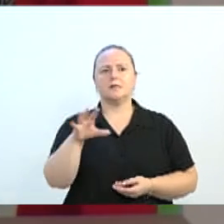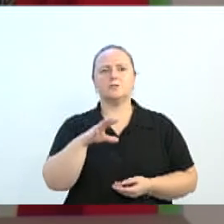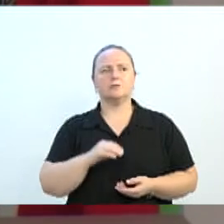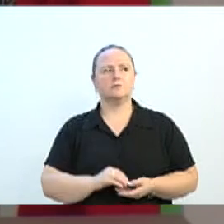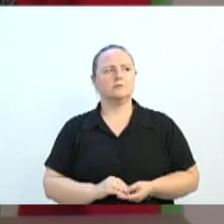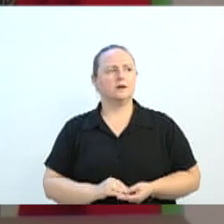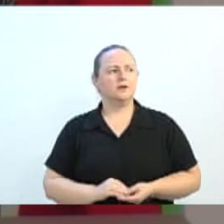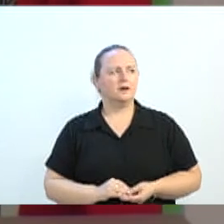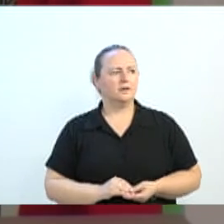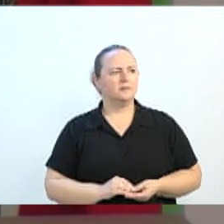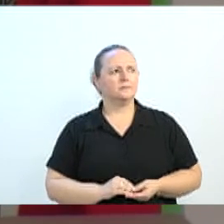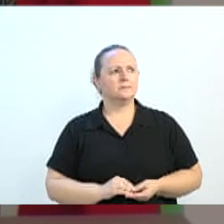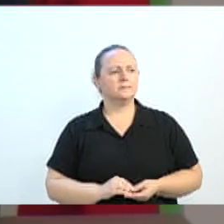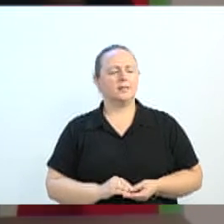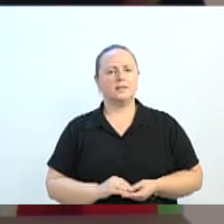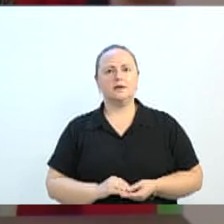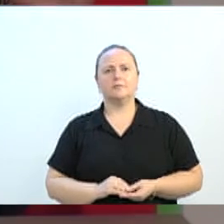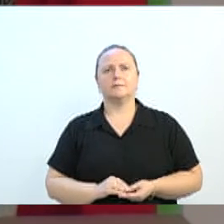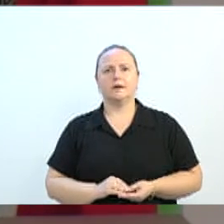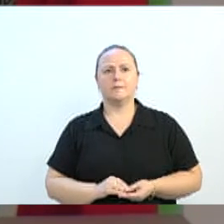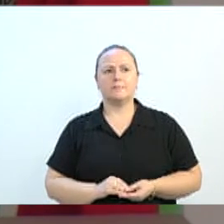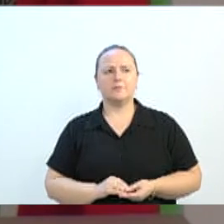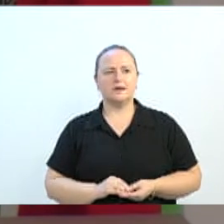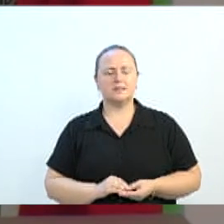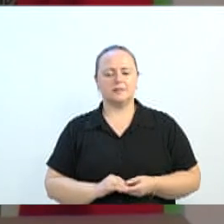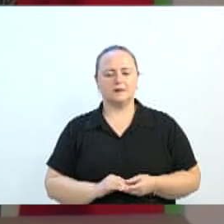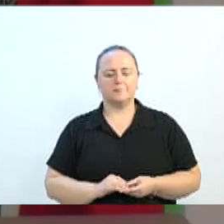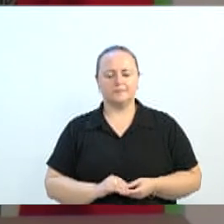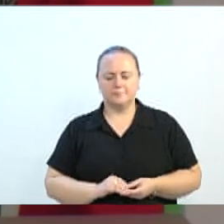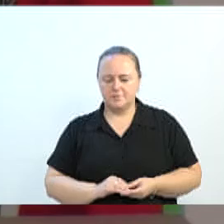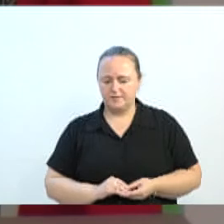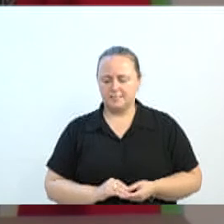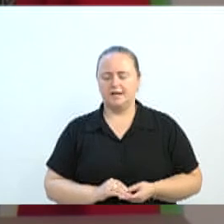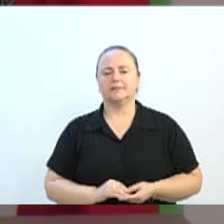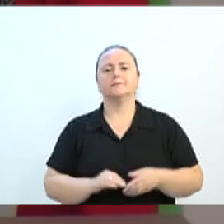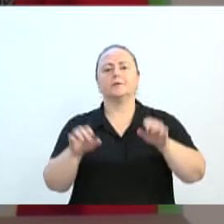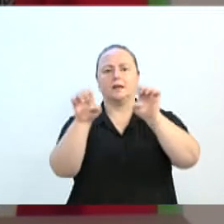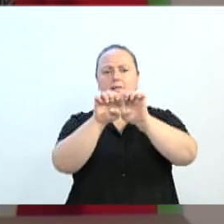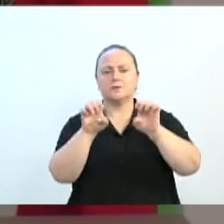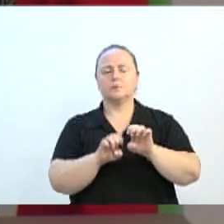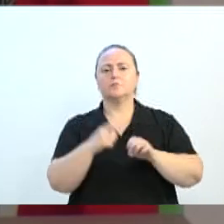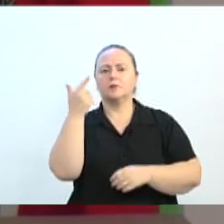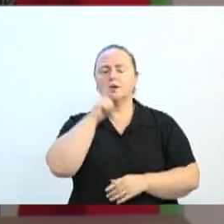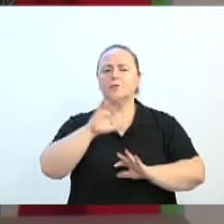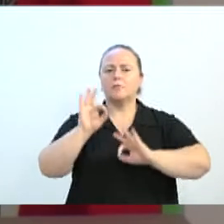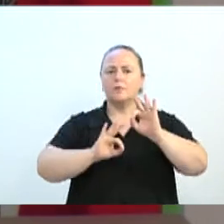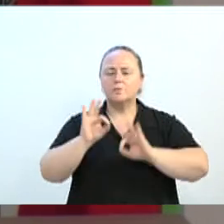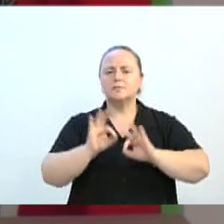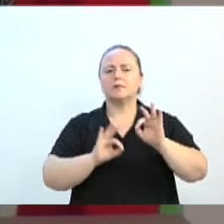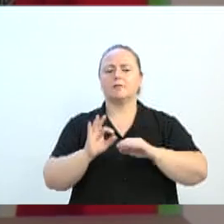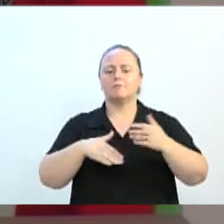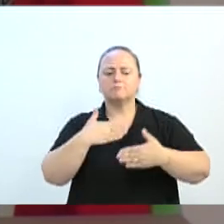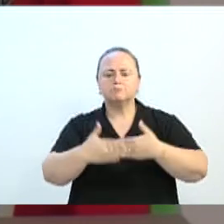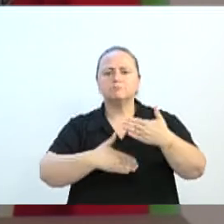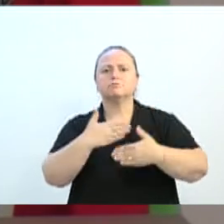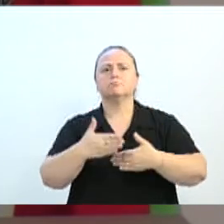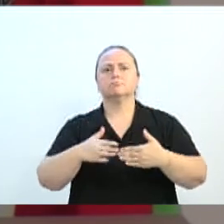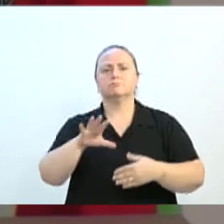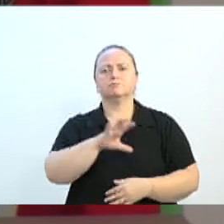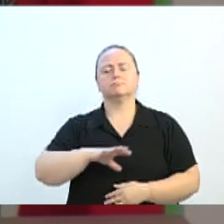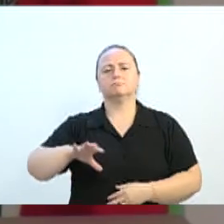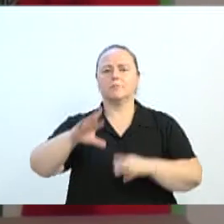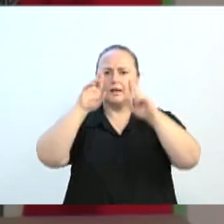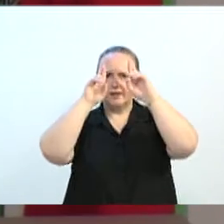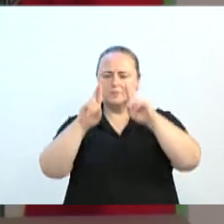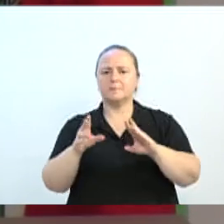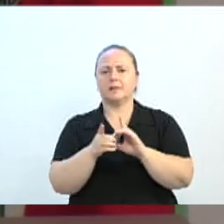gabaritados, que criam toda essa estrutura para que a gente possa aqui realizar os avanços e respeitar a democracia